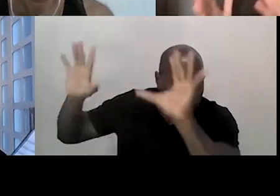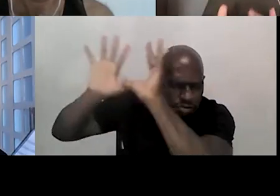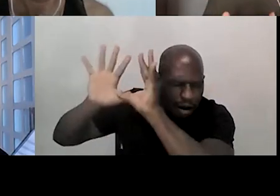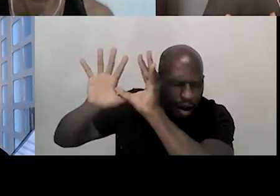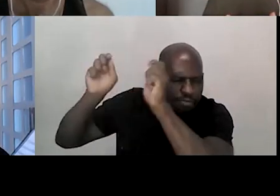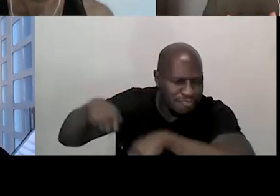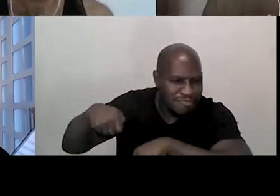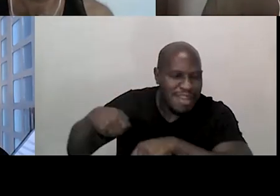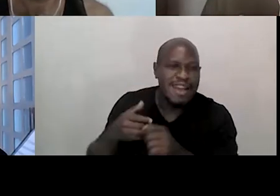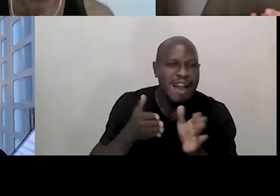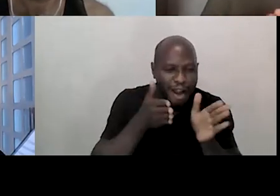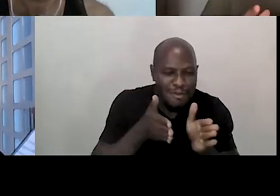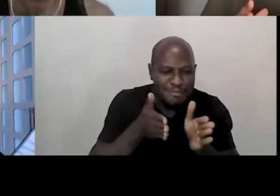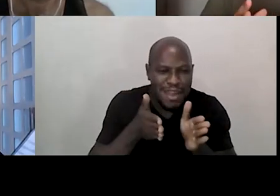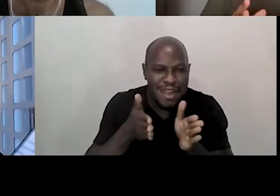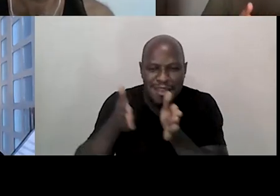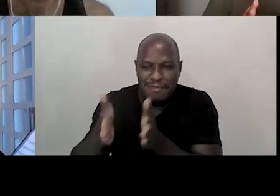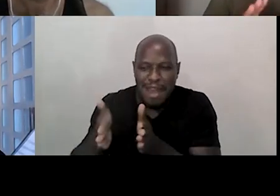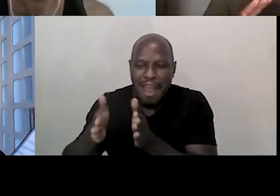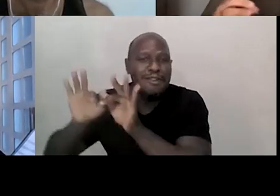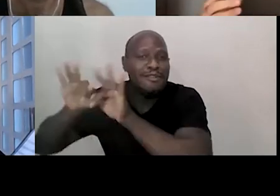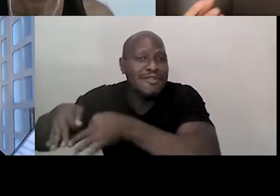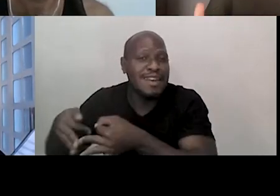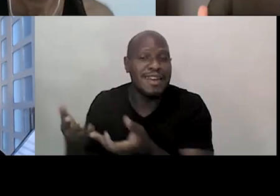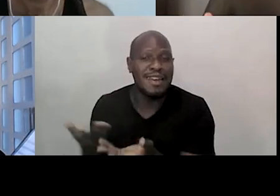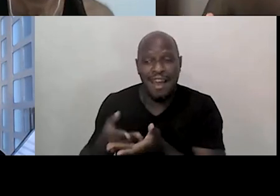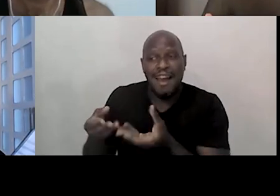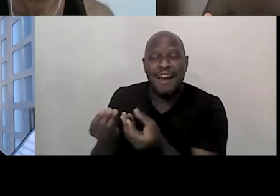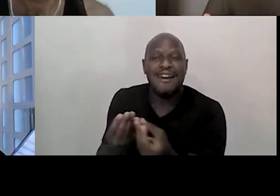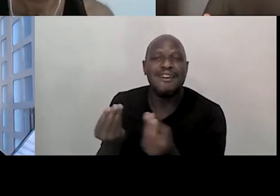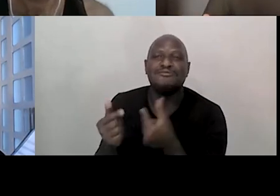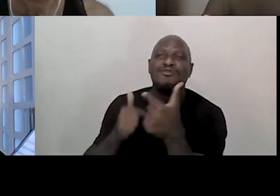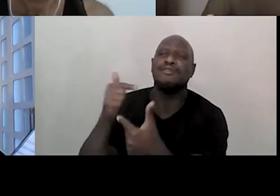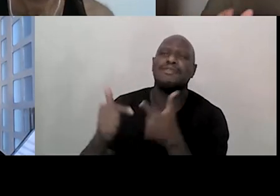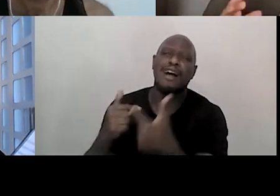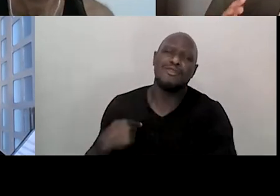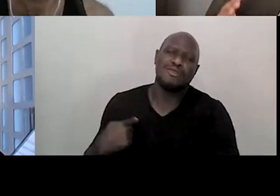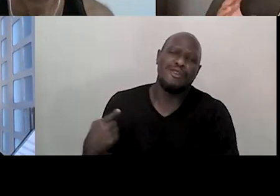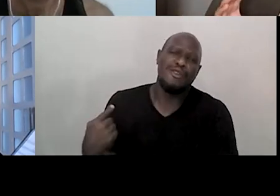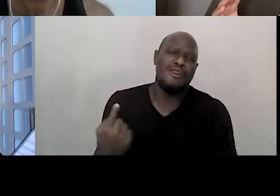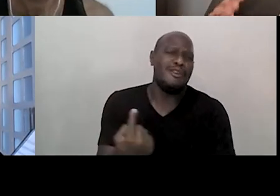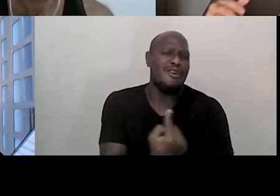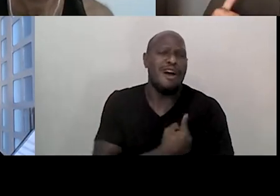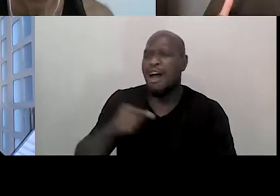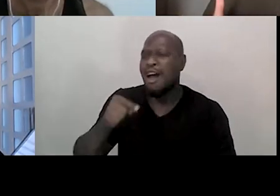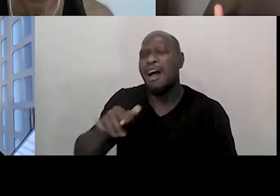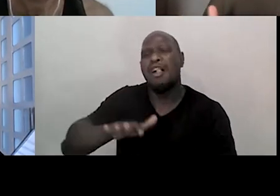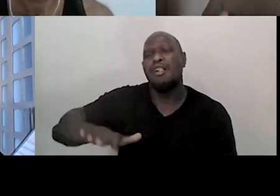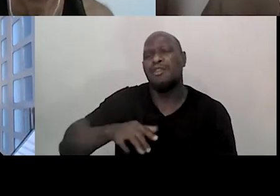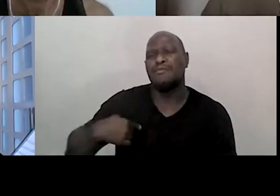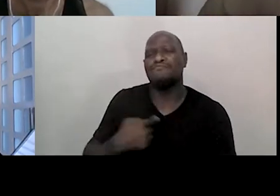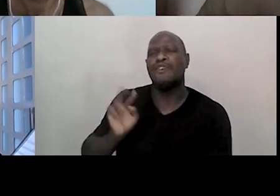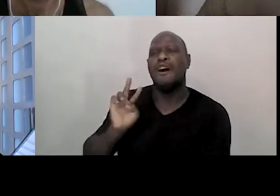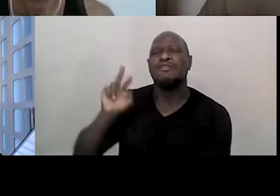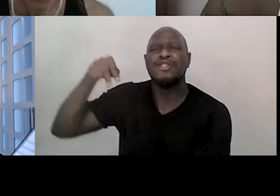meio e fim. essa é a essência do nosso trabalho no hospital. Esse é o lugar que a gente ocupa no